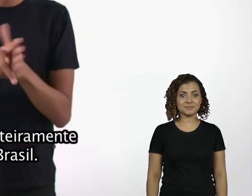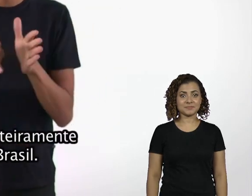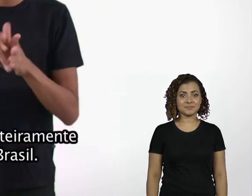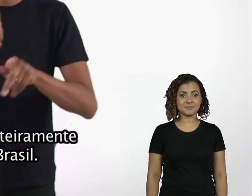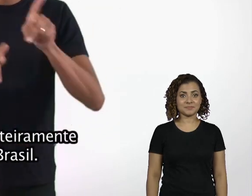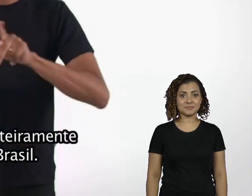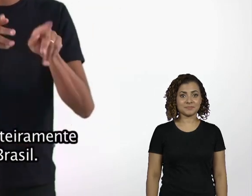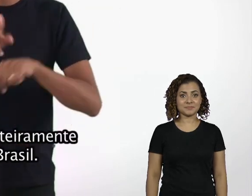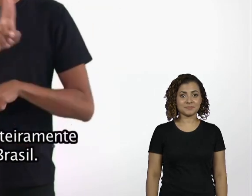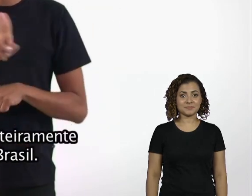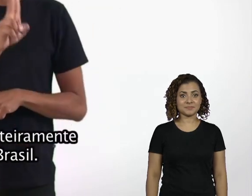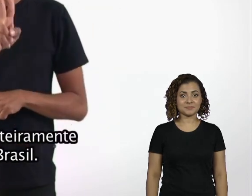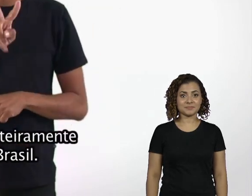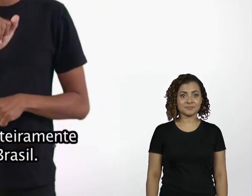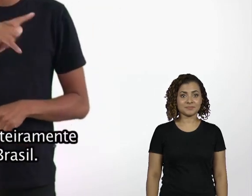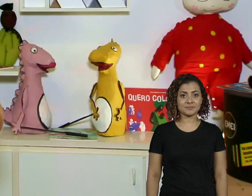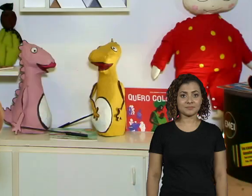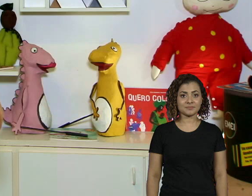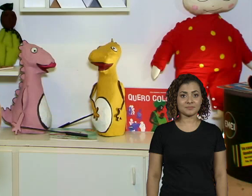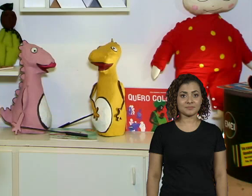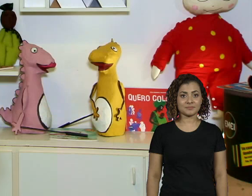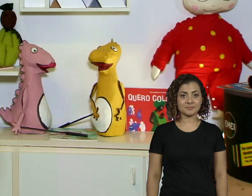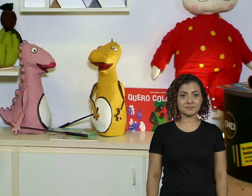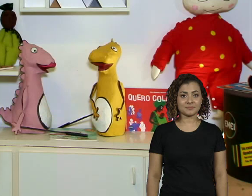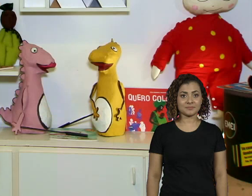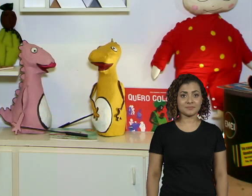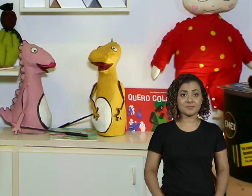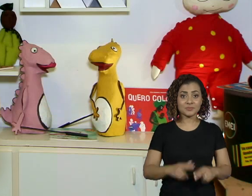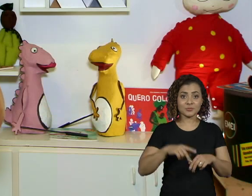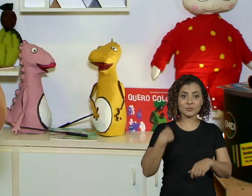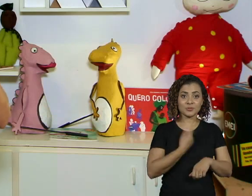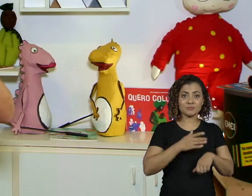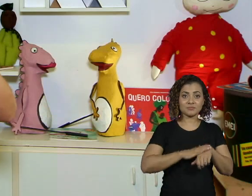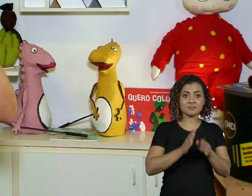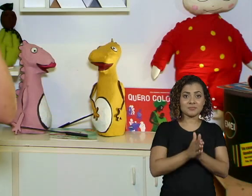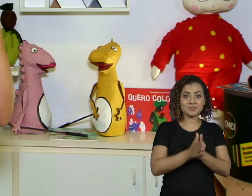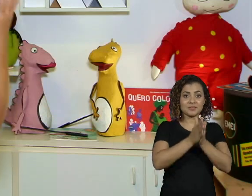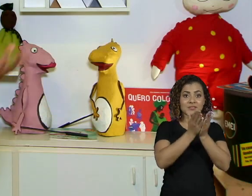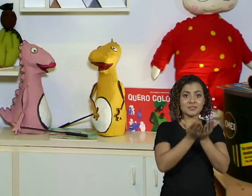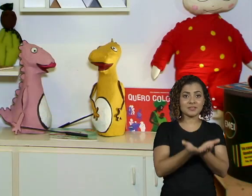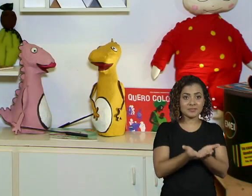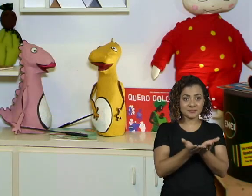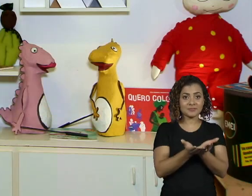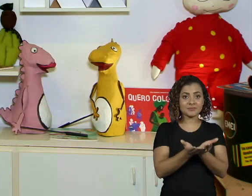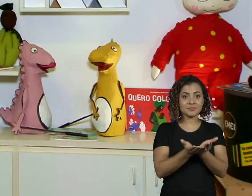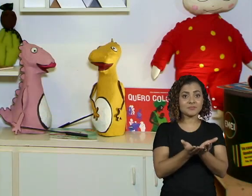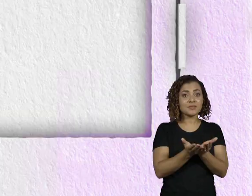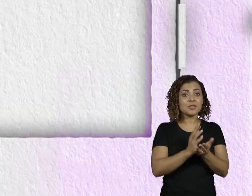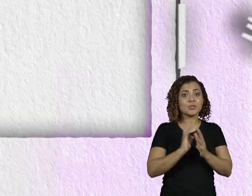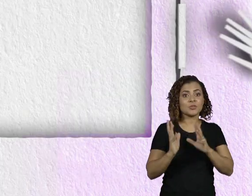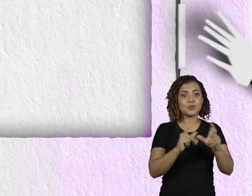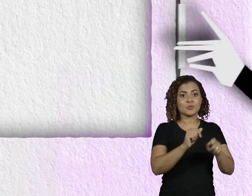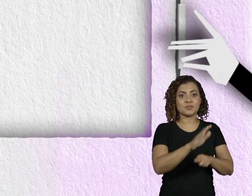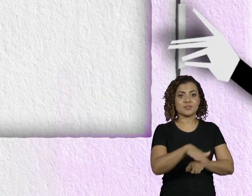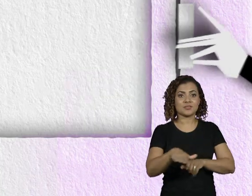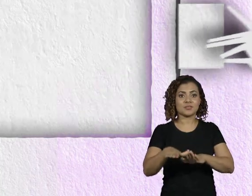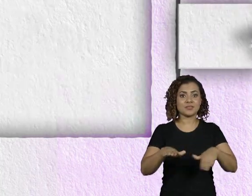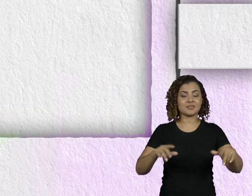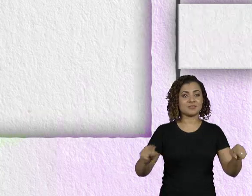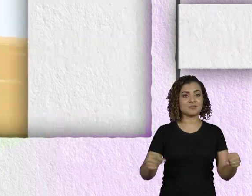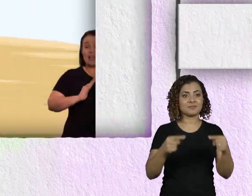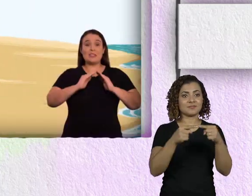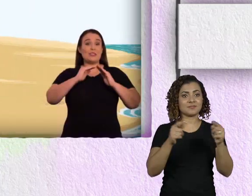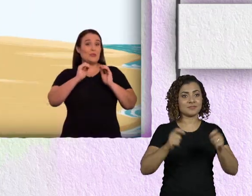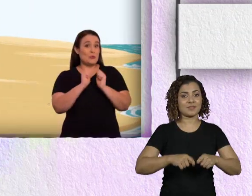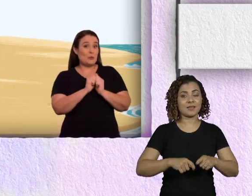versão inteiramente acessível no Brasil. Então, a gente resolveu fazer um livro que possa ser para todas as crianças. E aí, como fazer